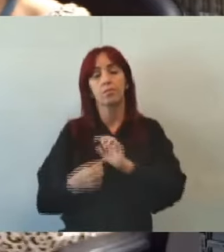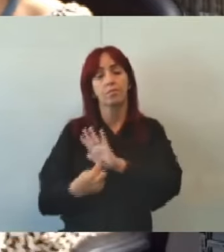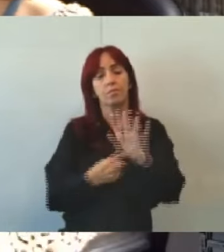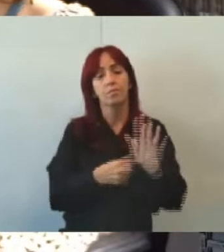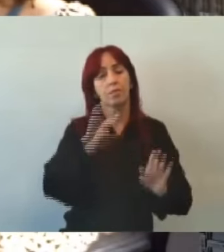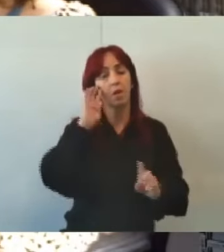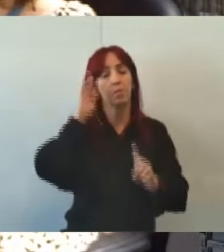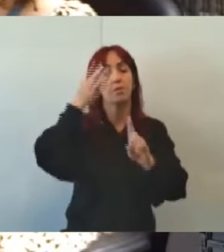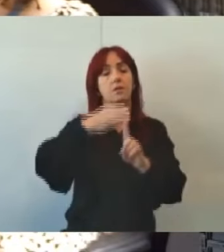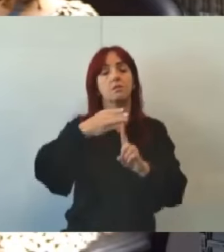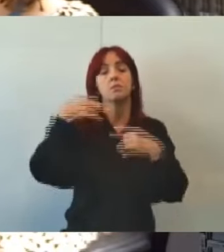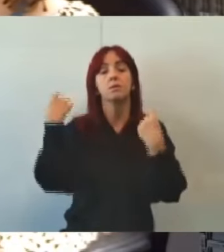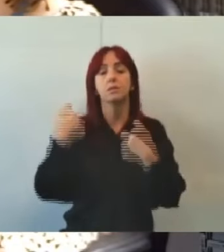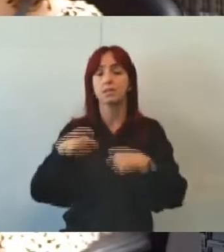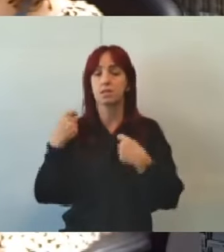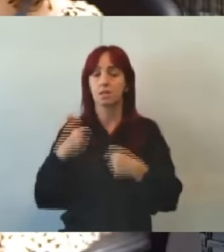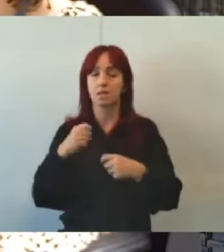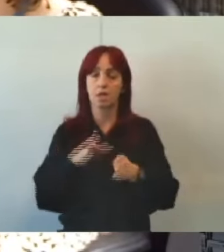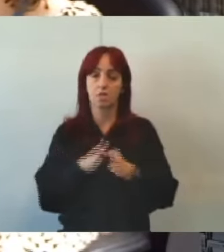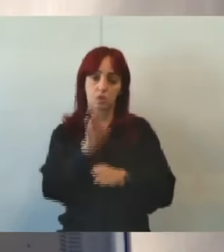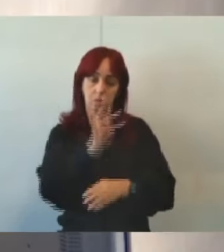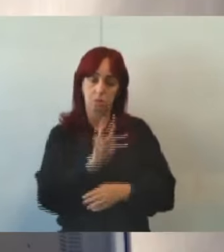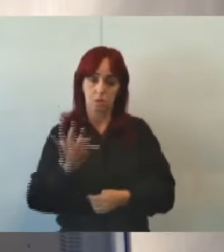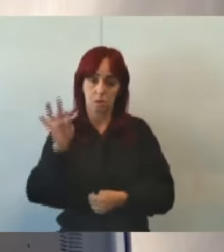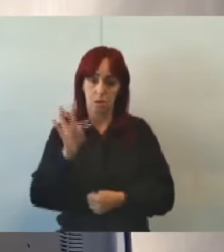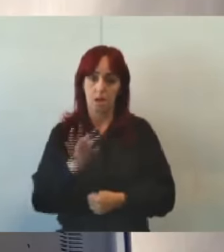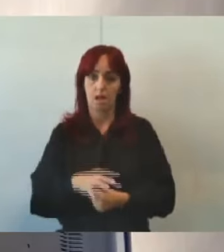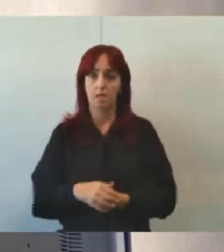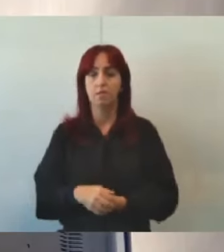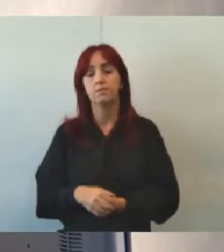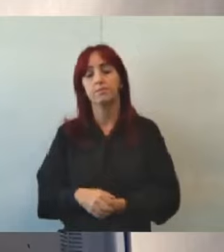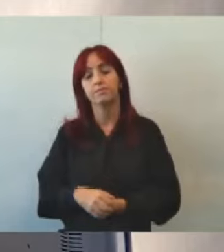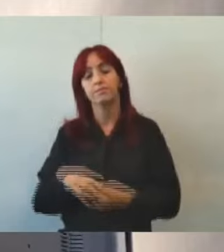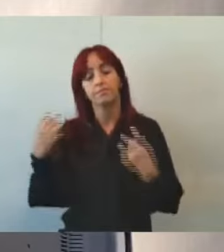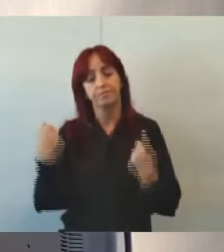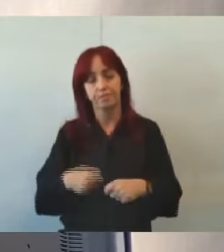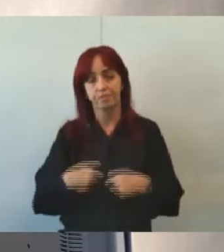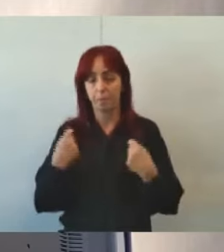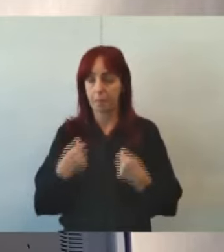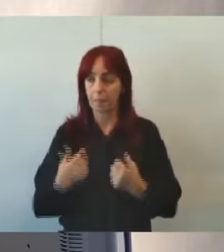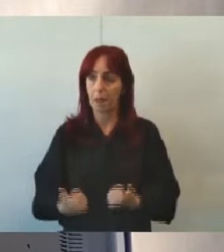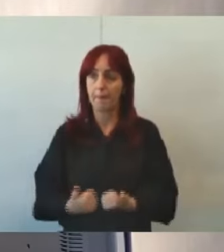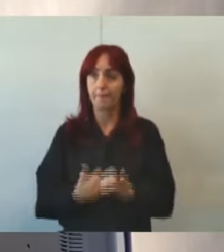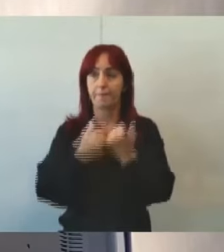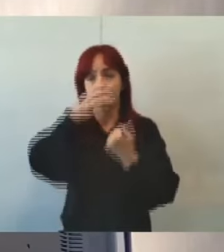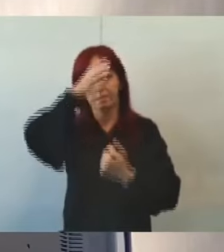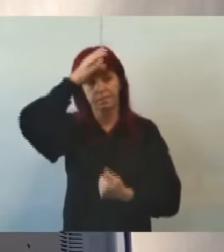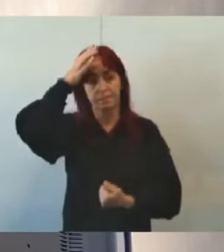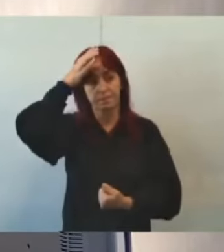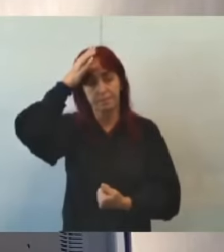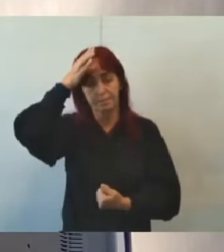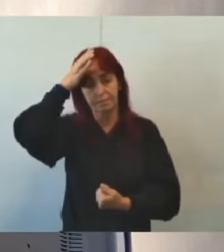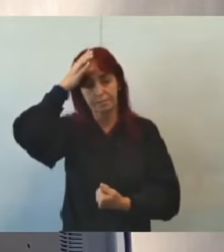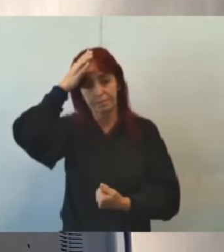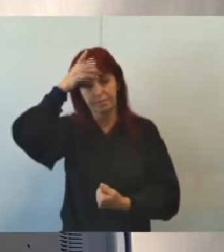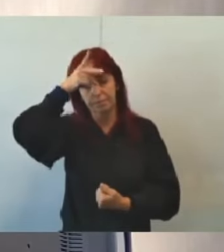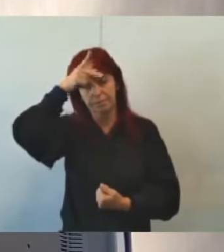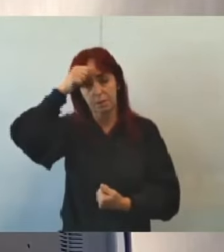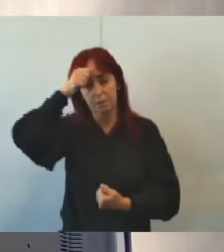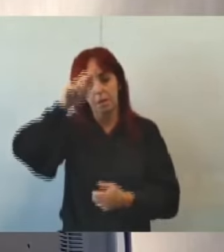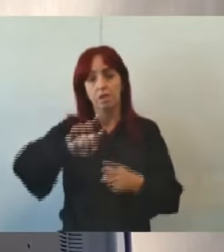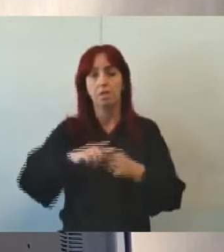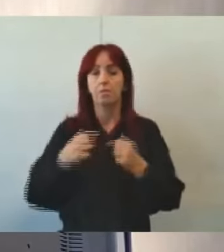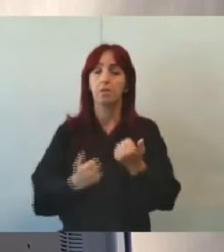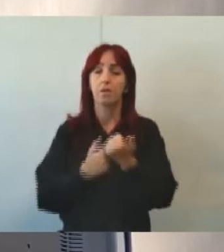necessidades dos conselheiros tutelares a gente vai precisar do apoio da Câmara Municipal do apoio dos vereadores